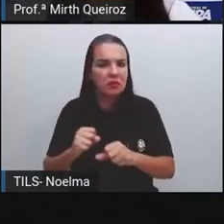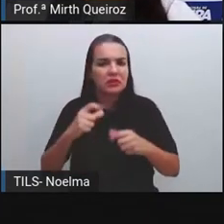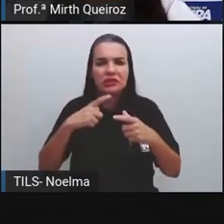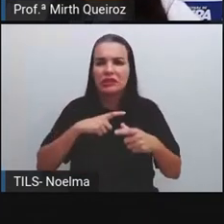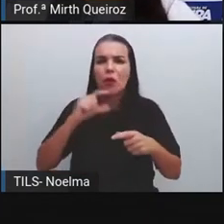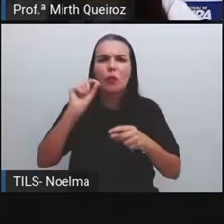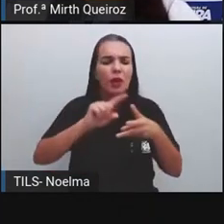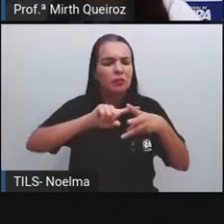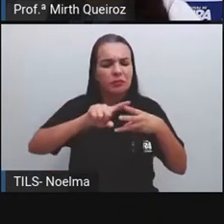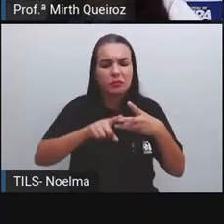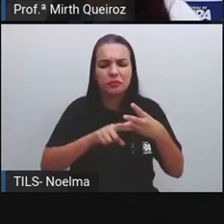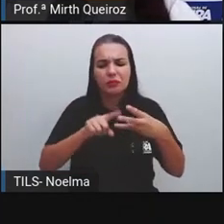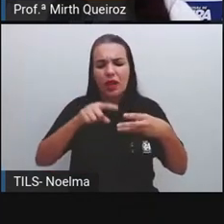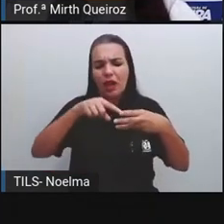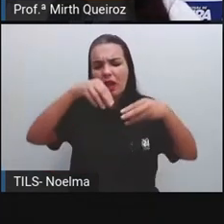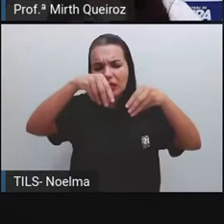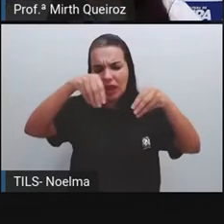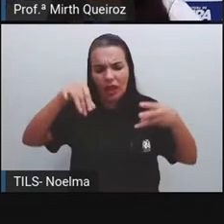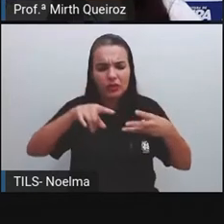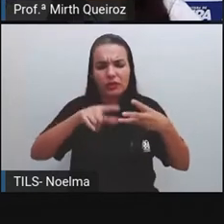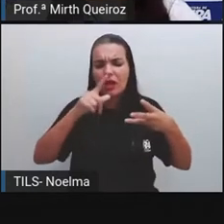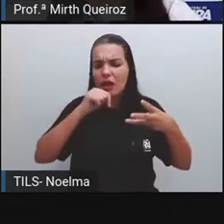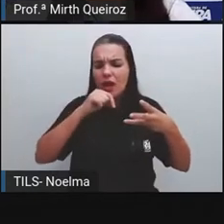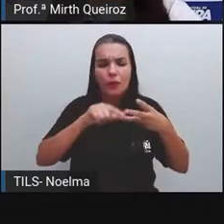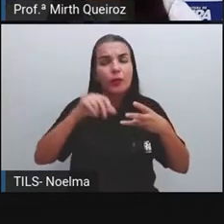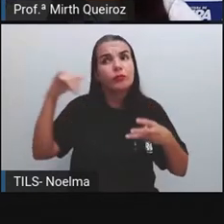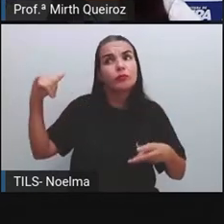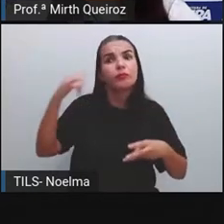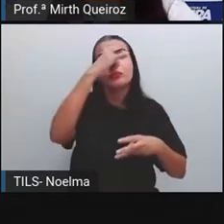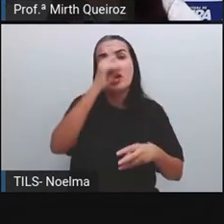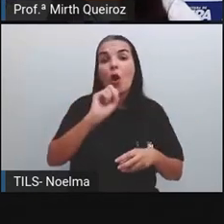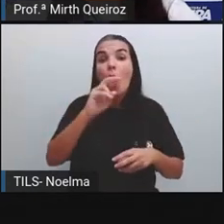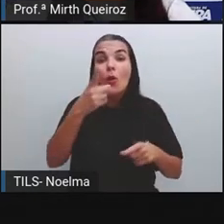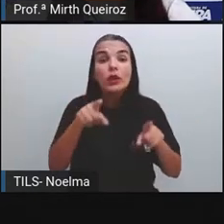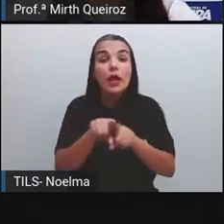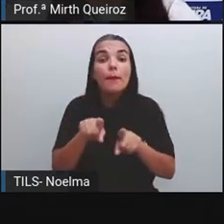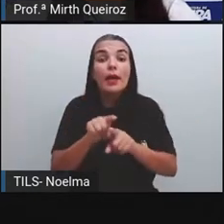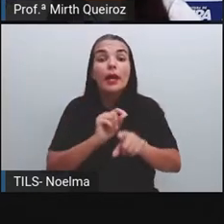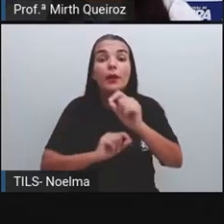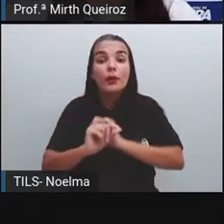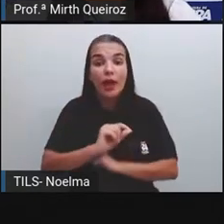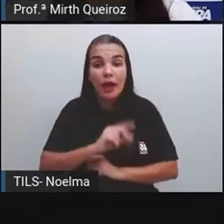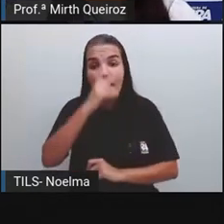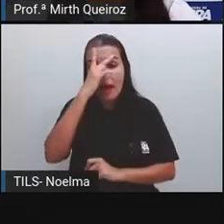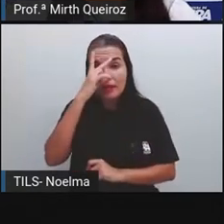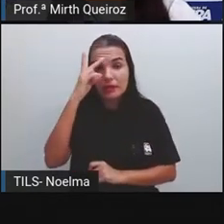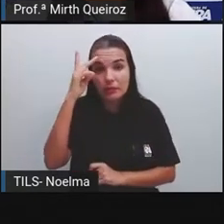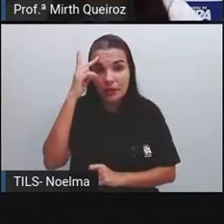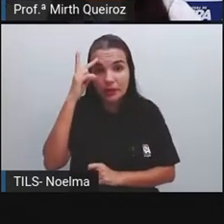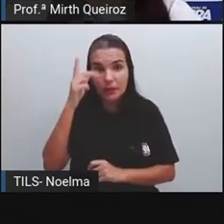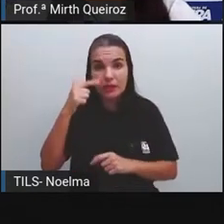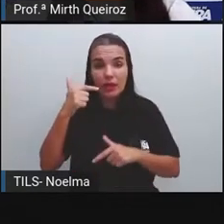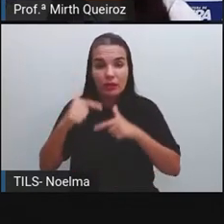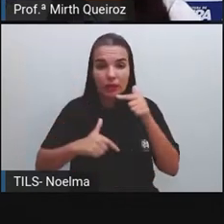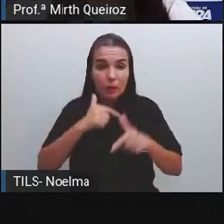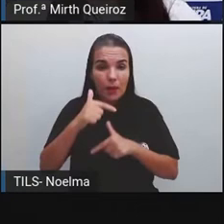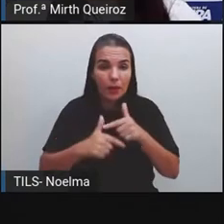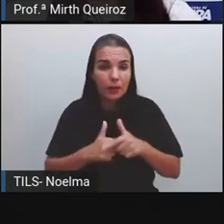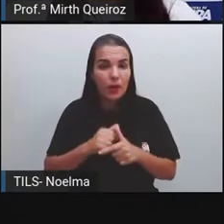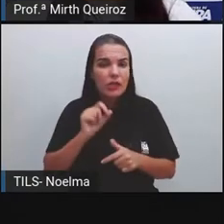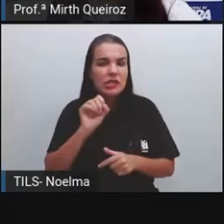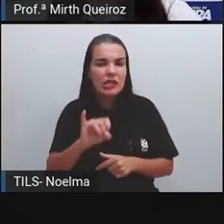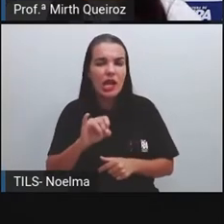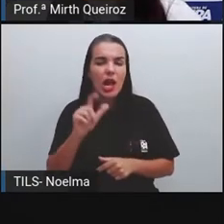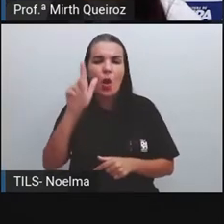aeronáuticos ou por parte da conscientização dos trabalhadores por meio da questão de quem utiliza os tipos de